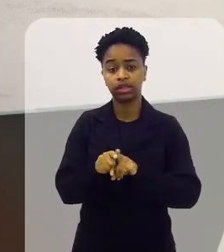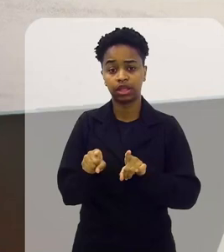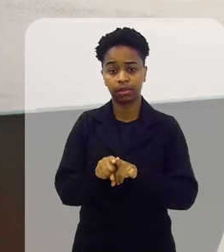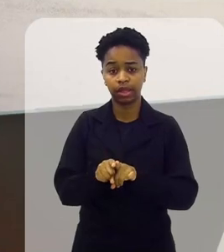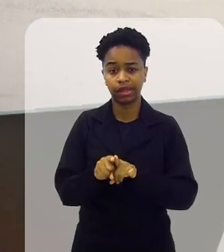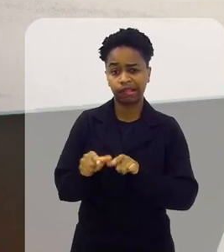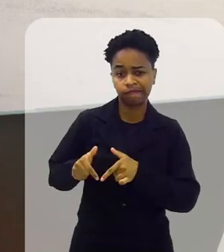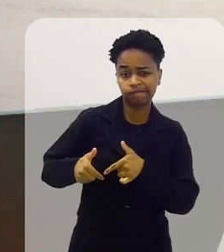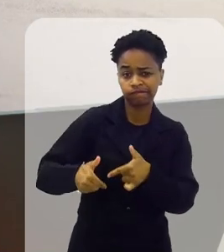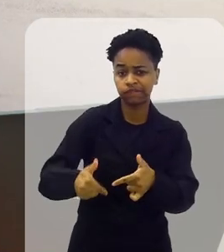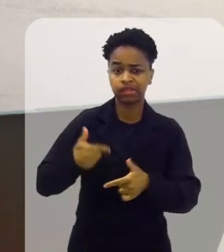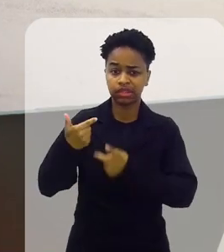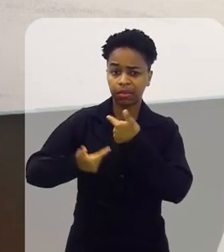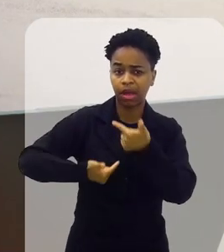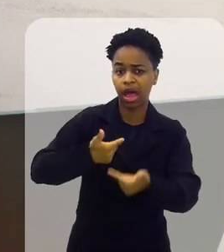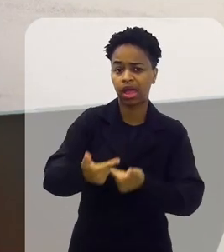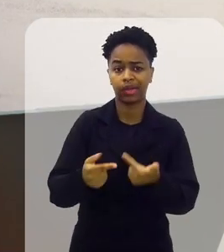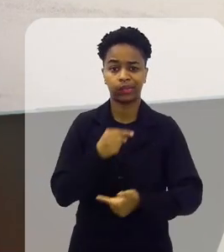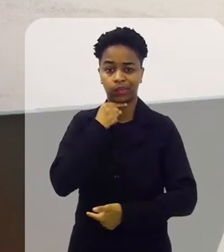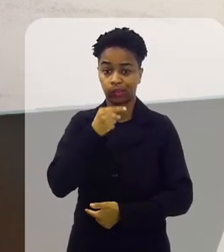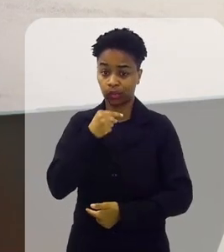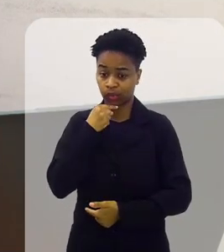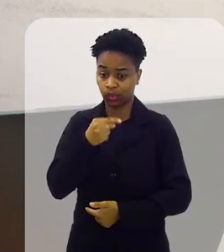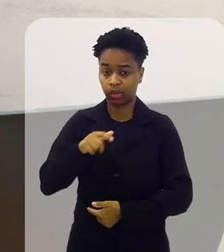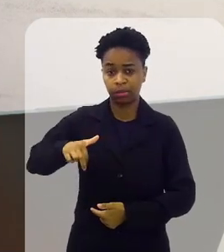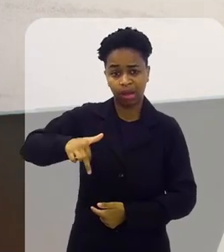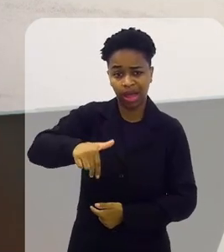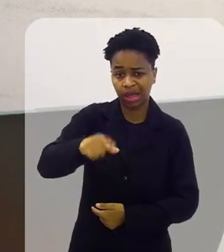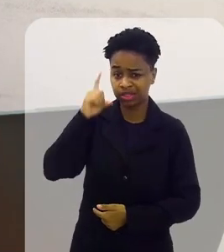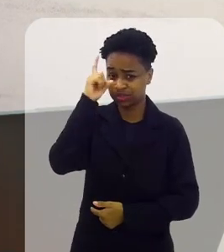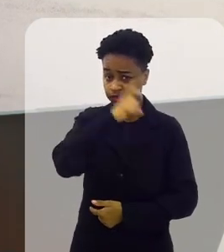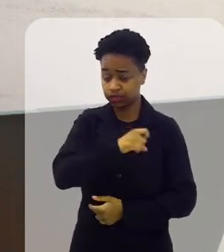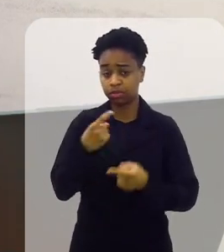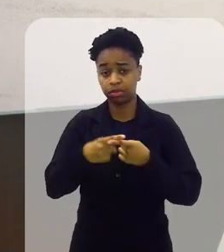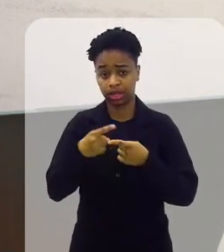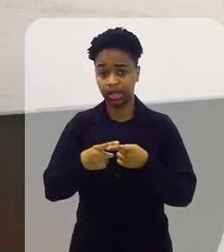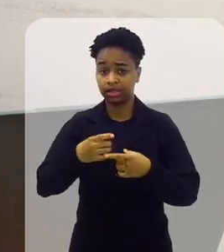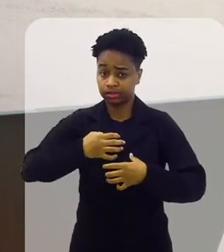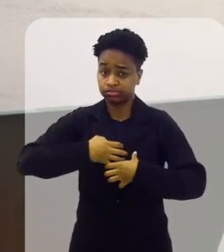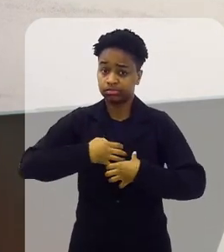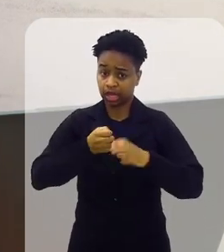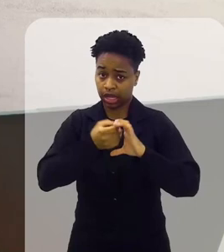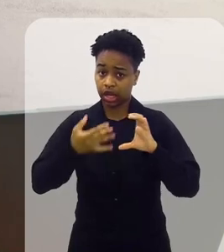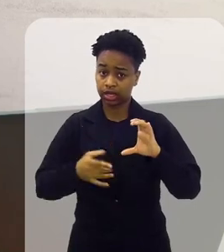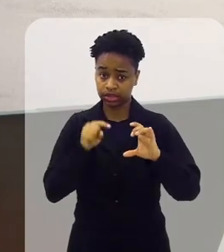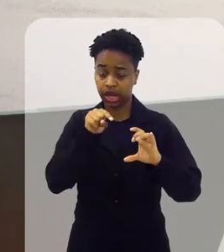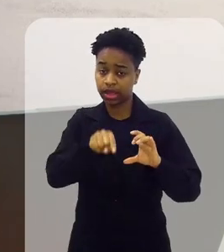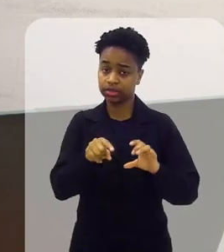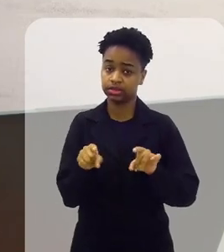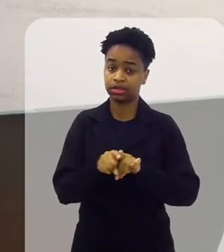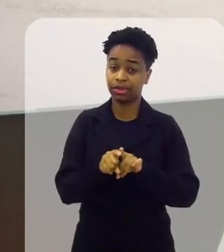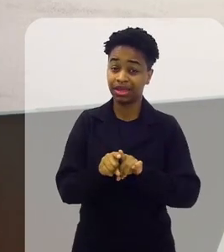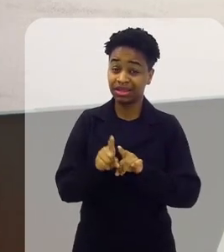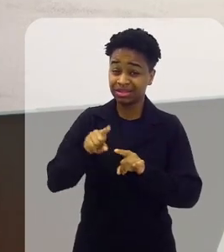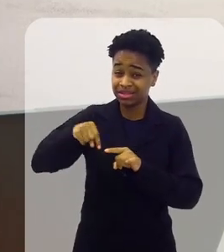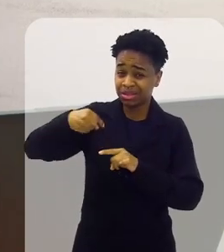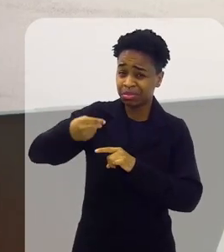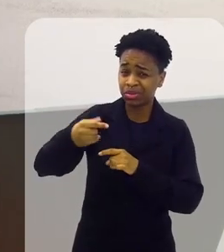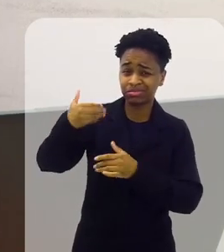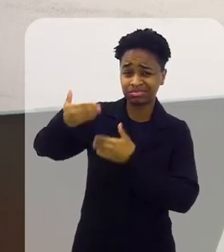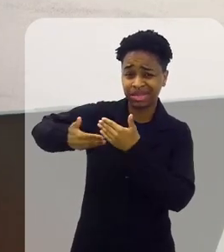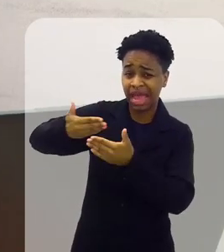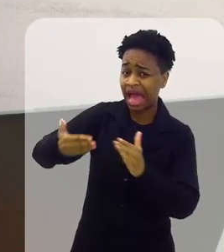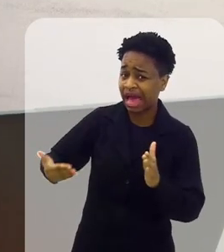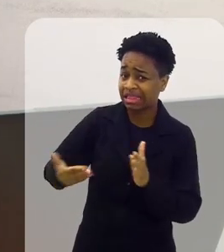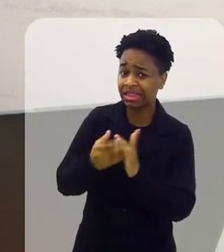reduzir as atividades do dia a dia, porque o DPOC é um dos sintomas, é esse. E, até ele chegar no pneumologista